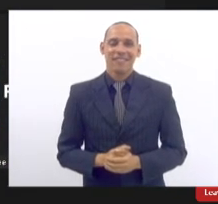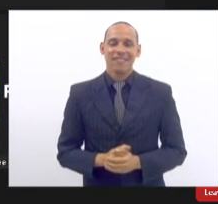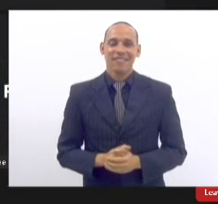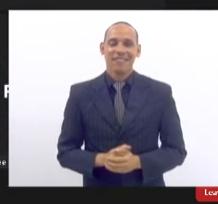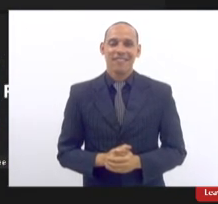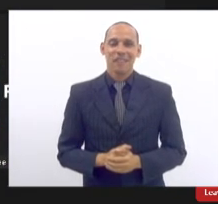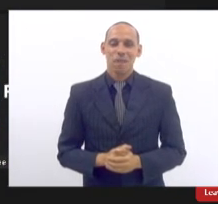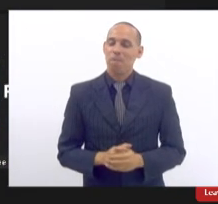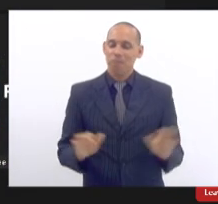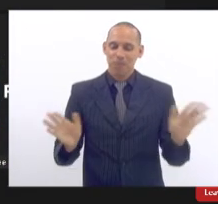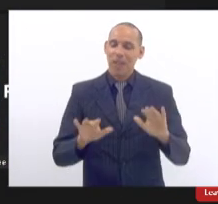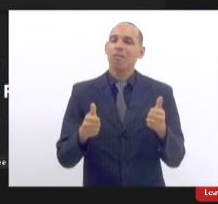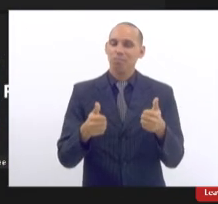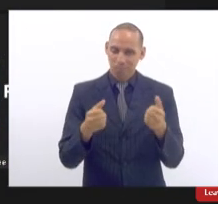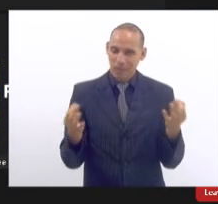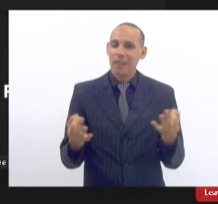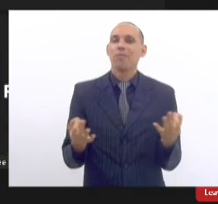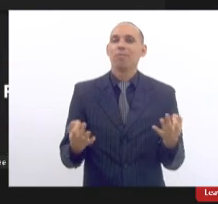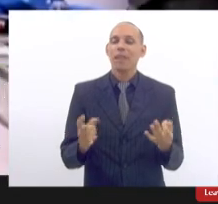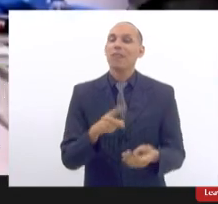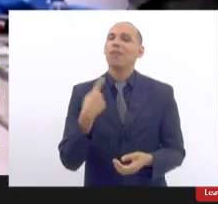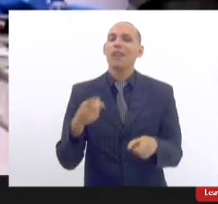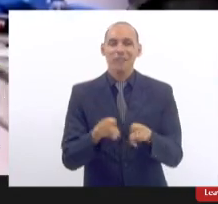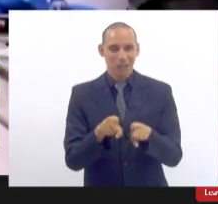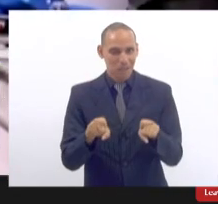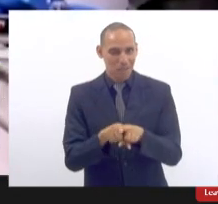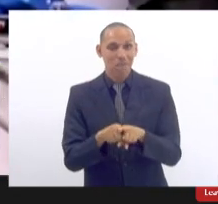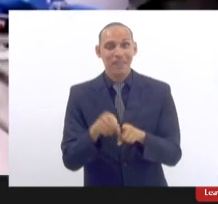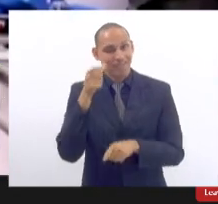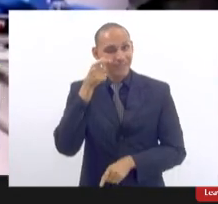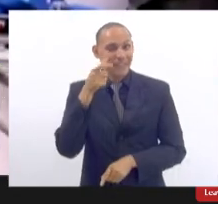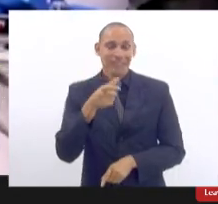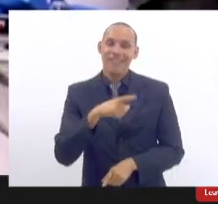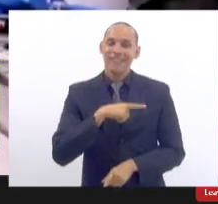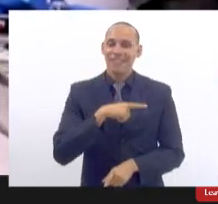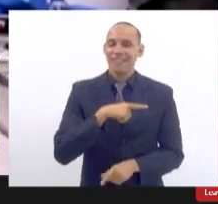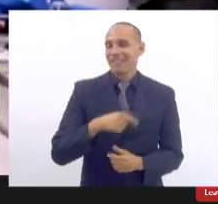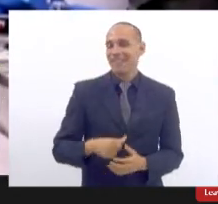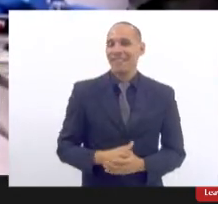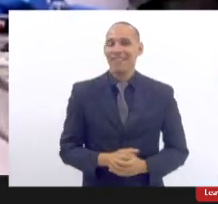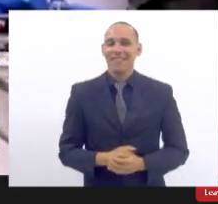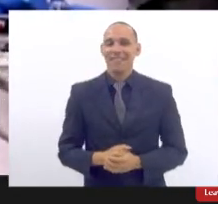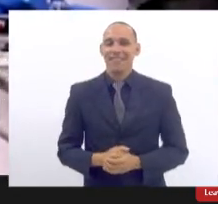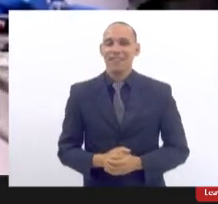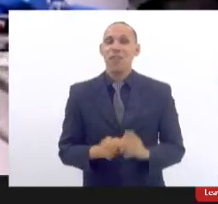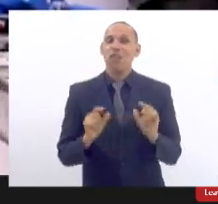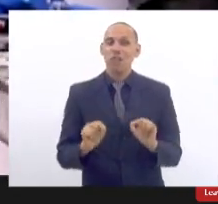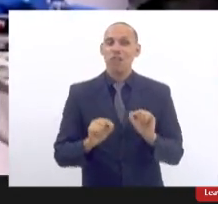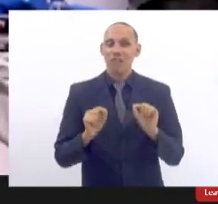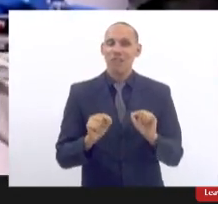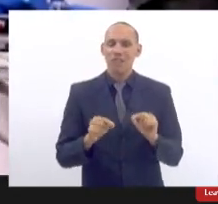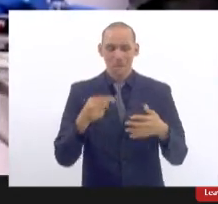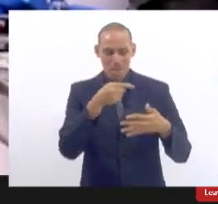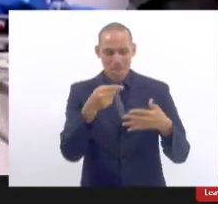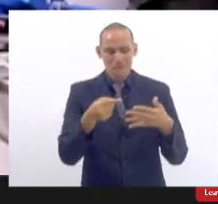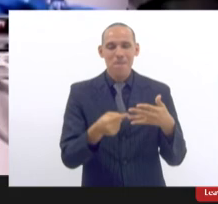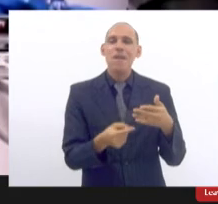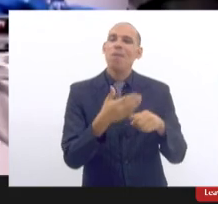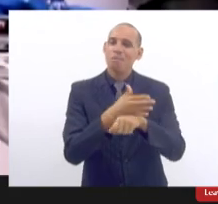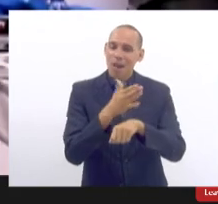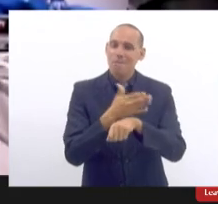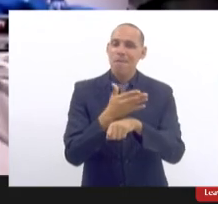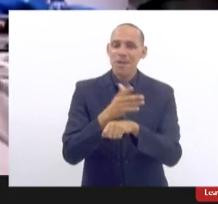não perfeitamente a gente também tem interesse em colocar essas coisas em práticas